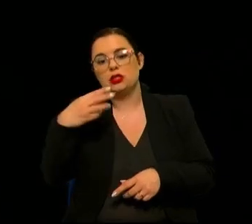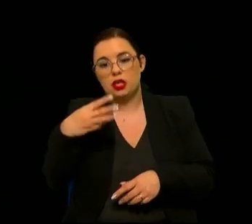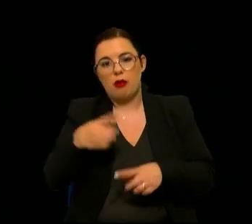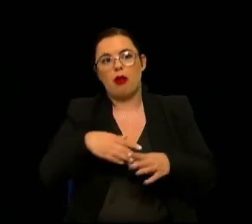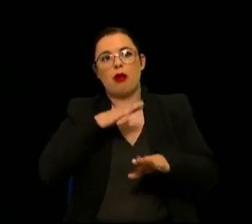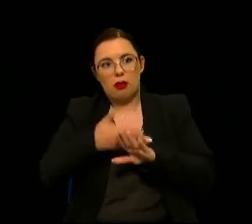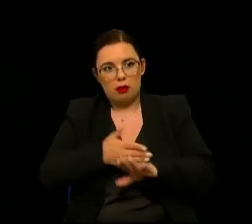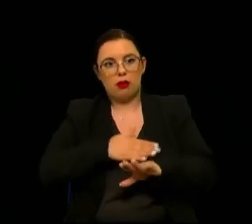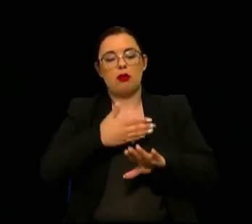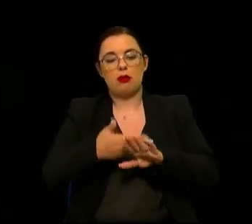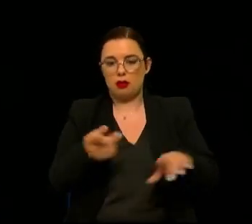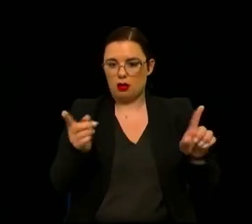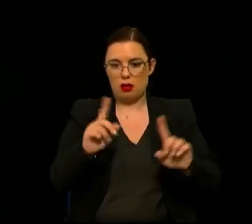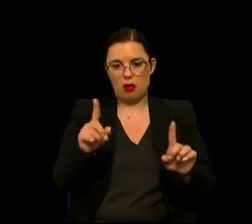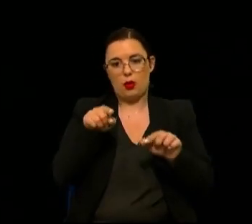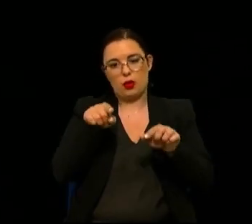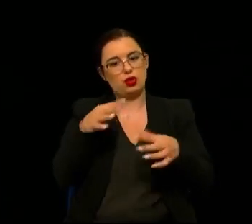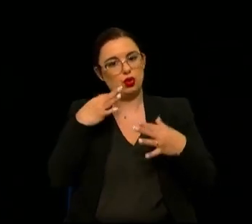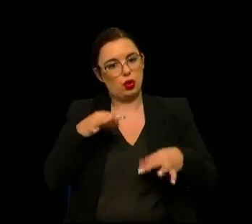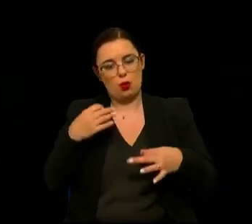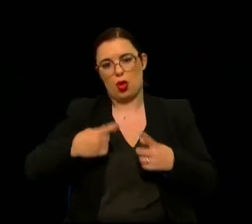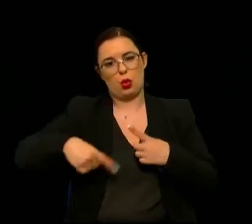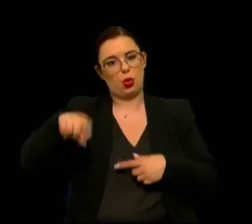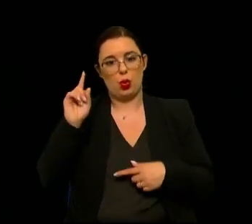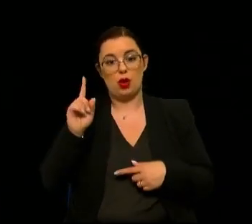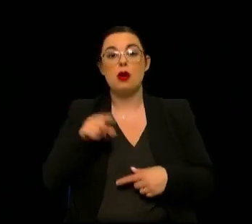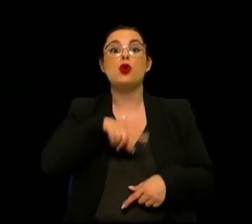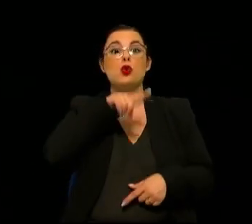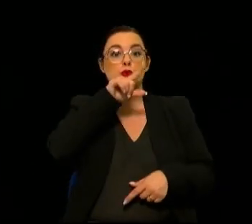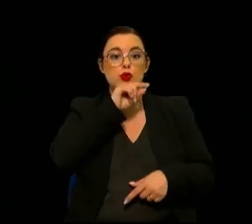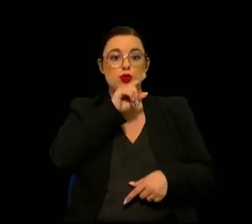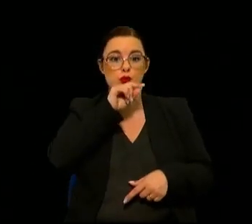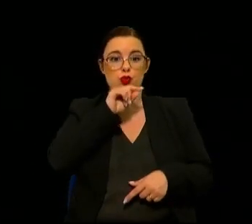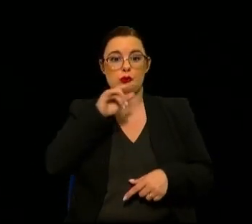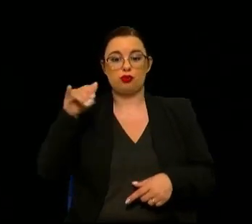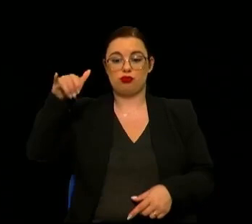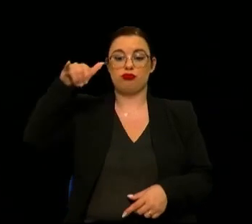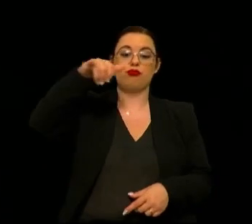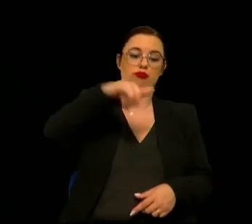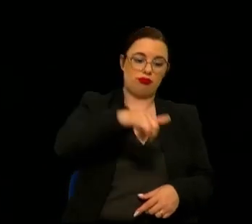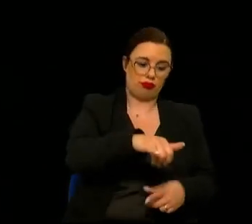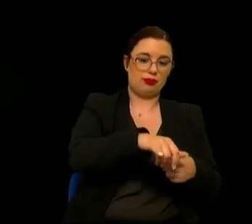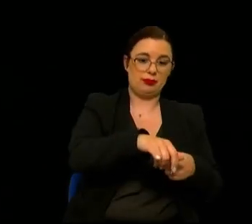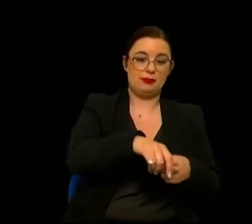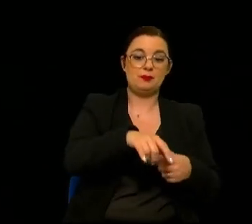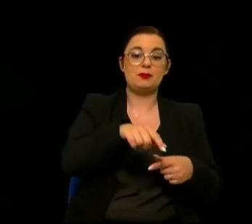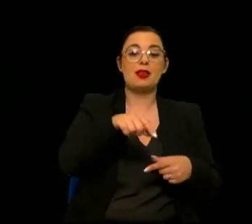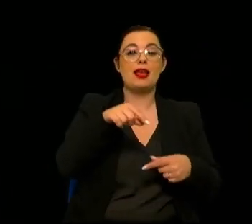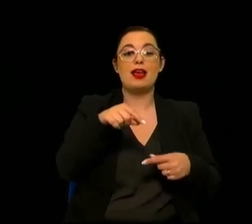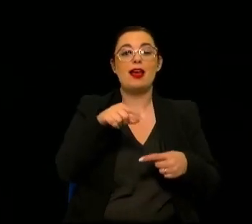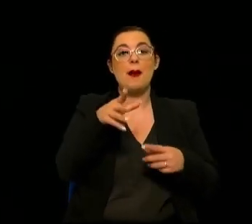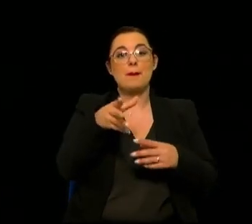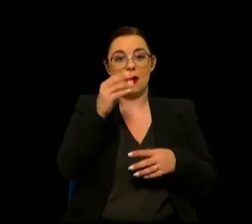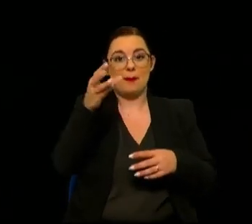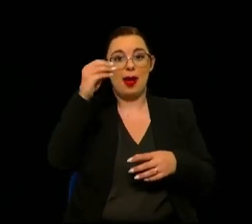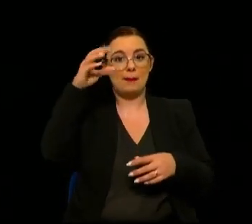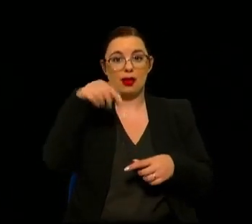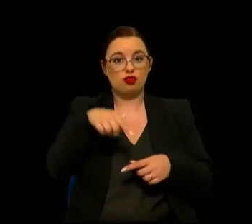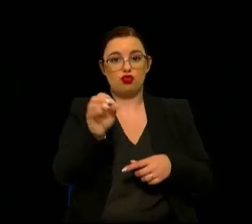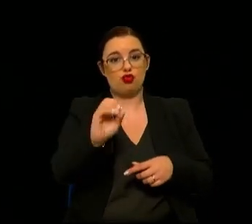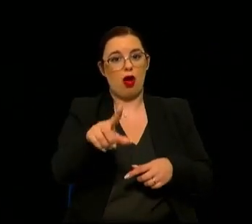contrariamente àquilo que se vê hoje em dia, aliás, os próprios pomos que lá em casa aterram-lhes com a senga safarra dos cães, não aterram lá mais vezes nenhuma.